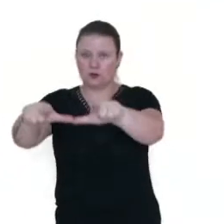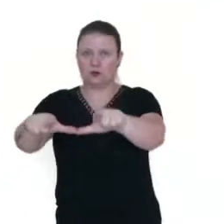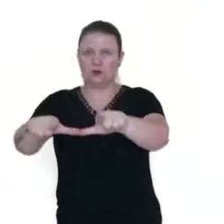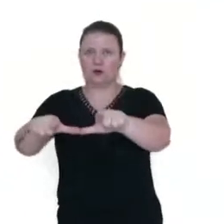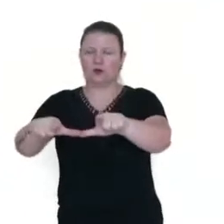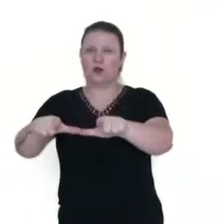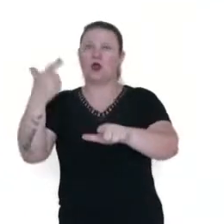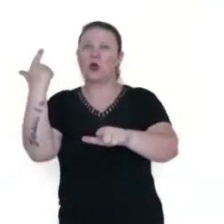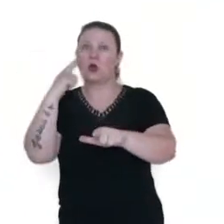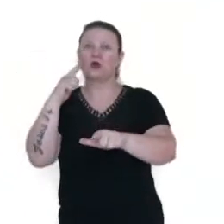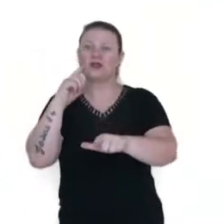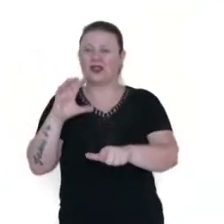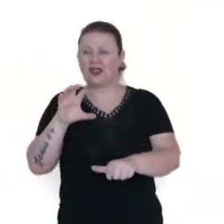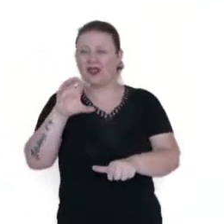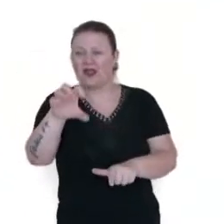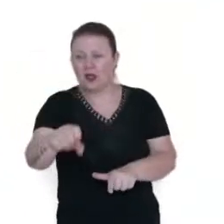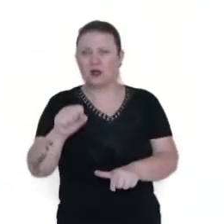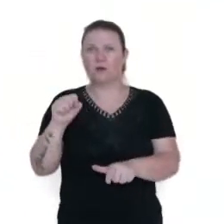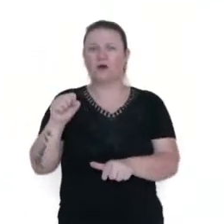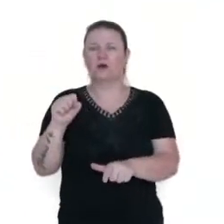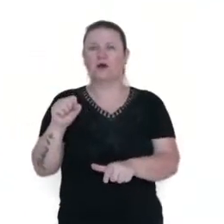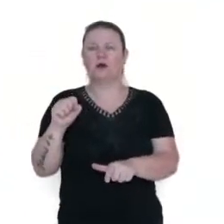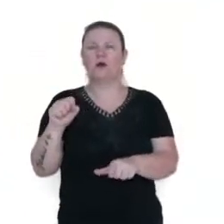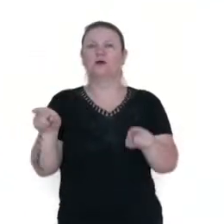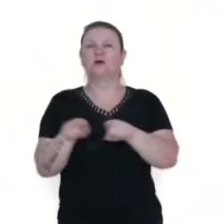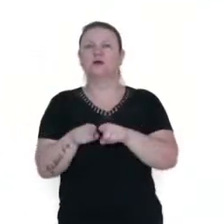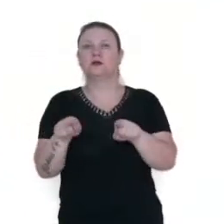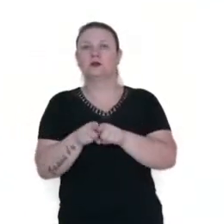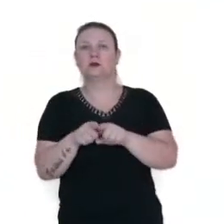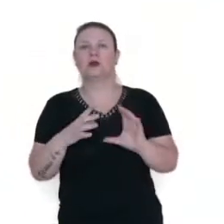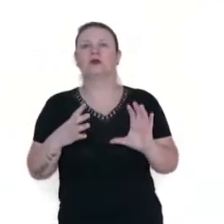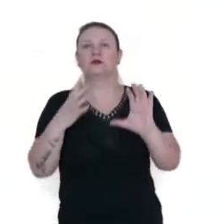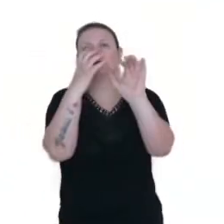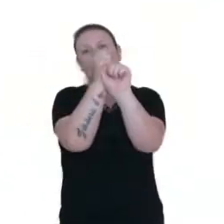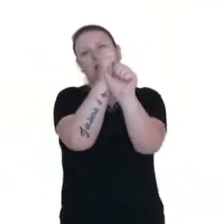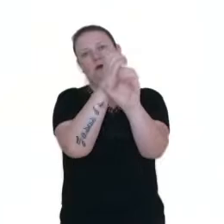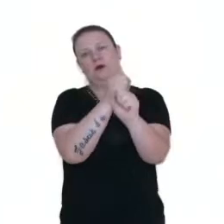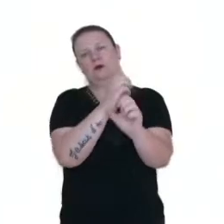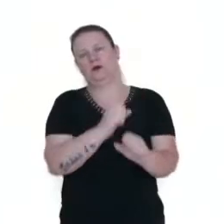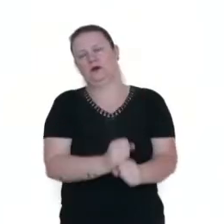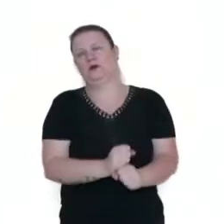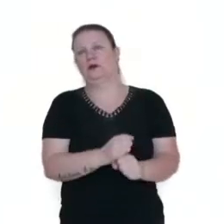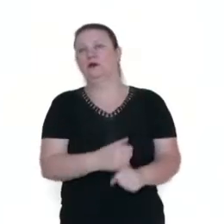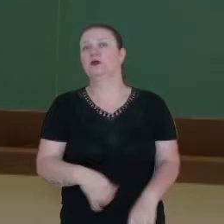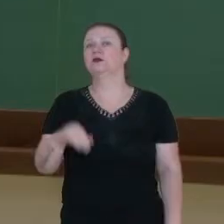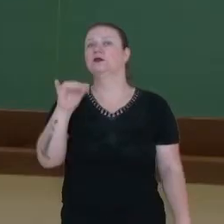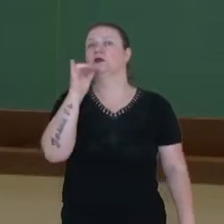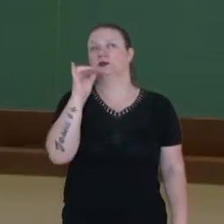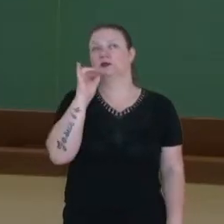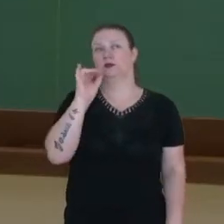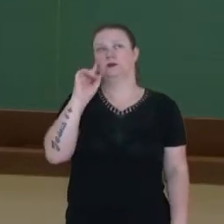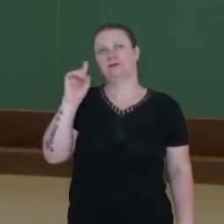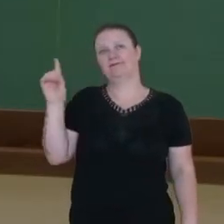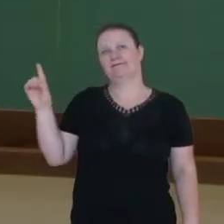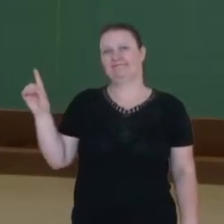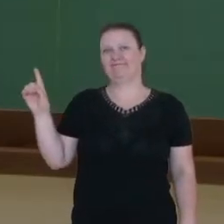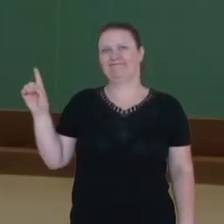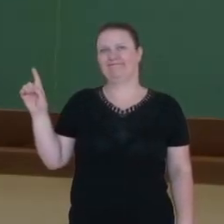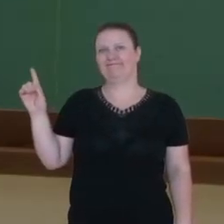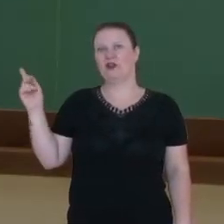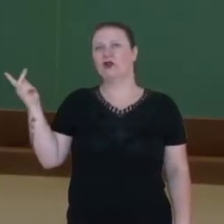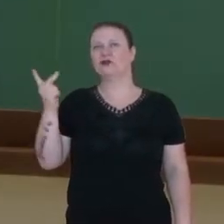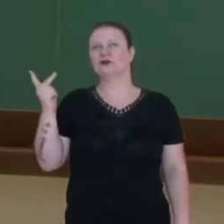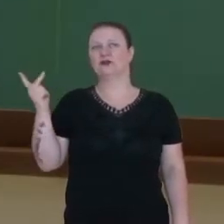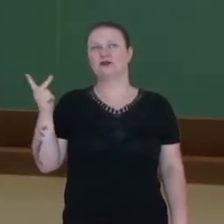não recuperam o controle da bola e assim somar pontos. Exemplos dessas modalidades, então nós temos o beisebol, o